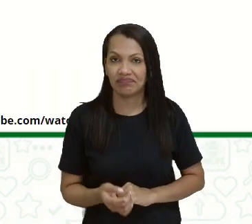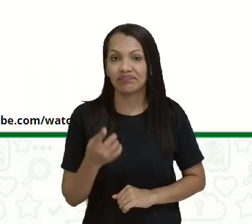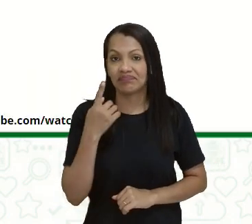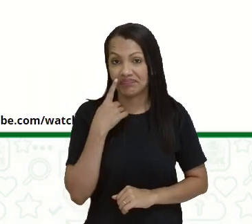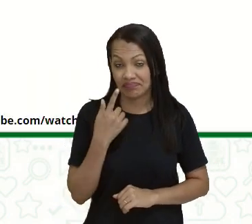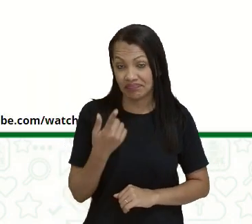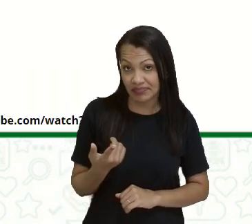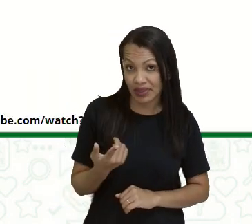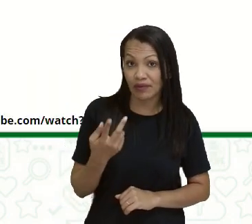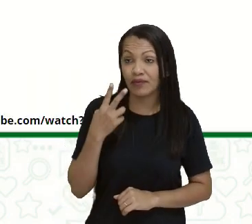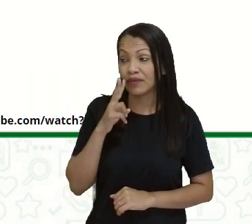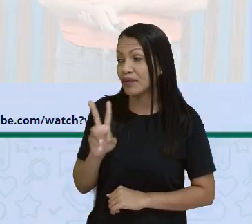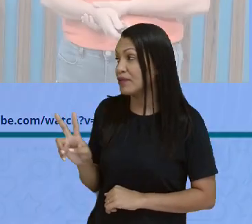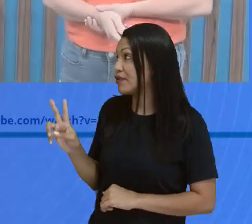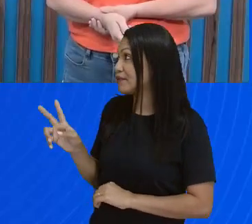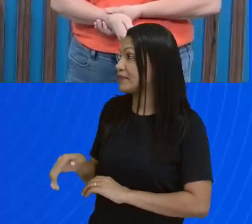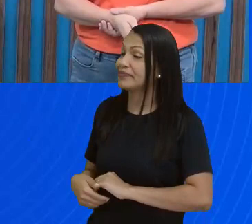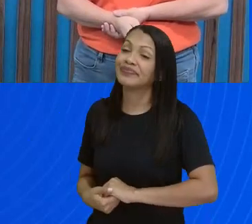Vamos ver mais um.